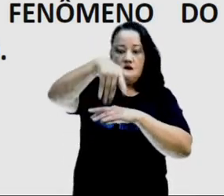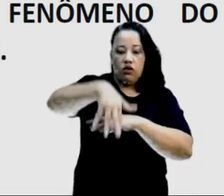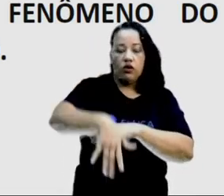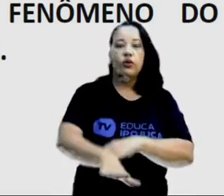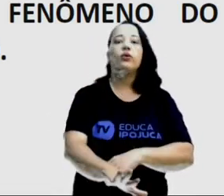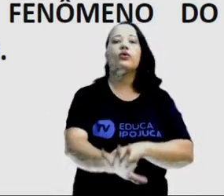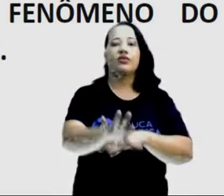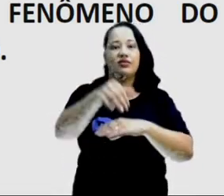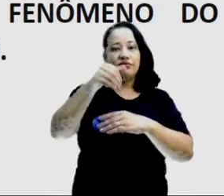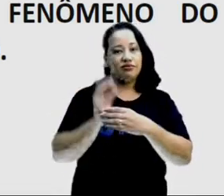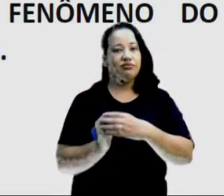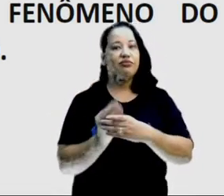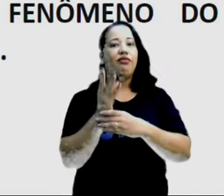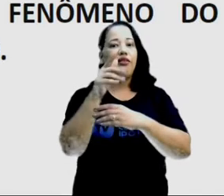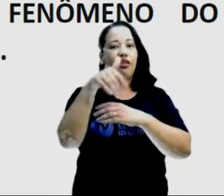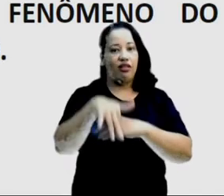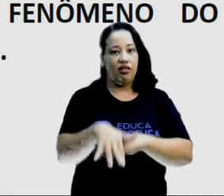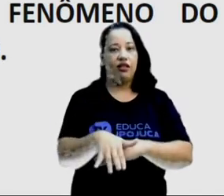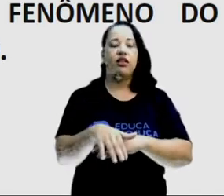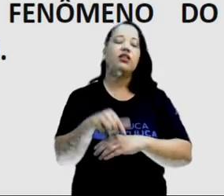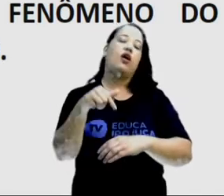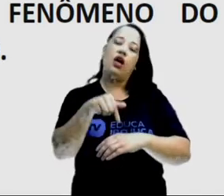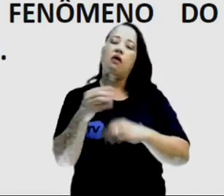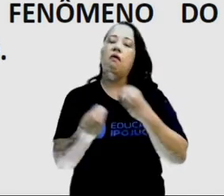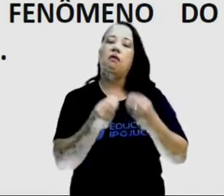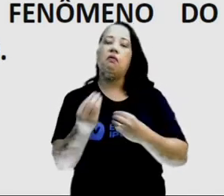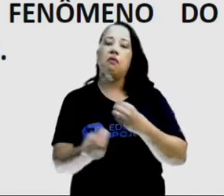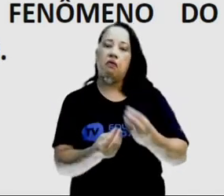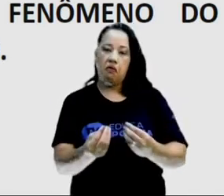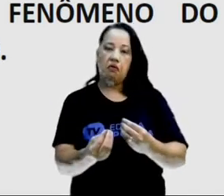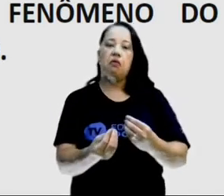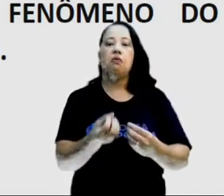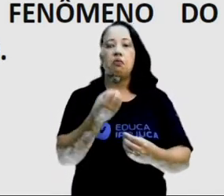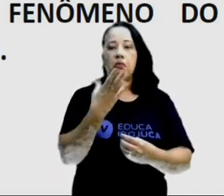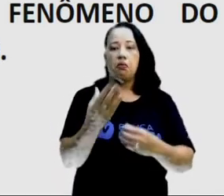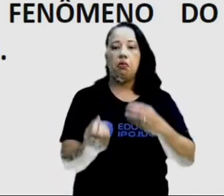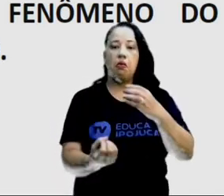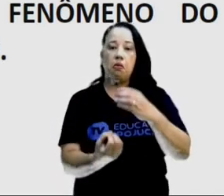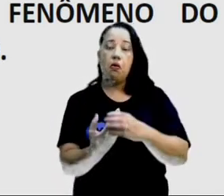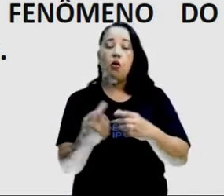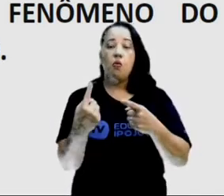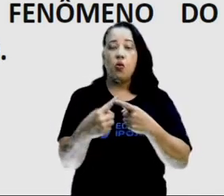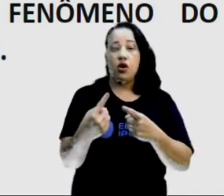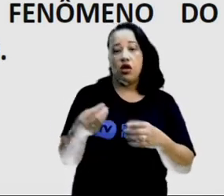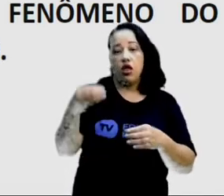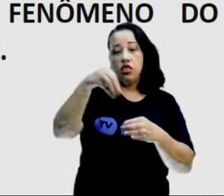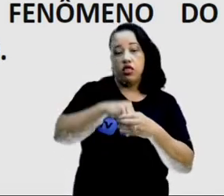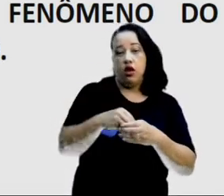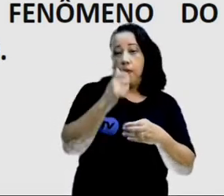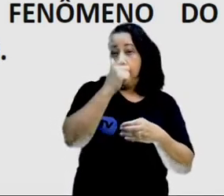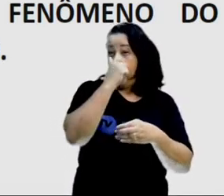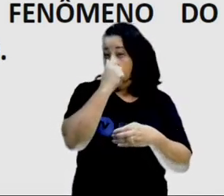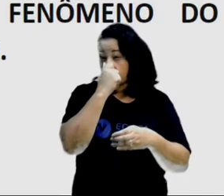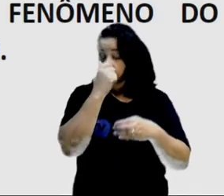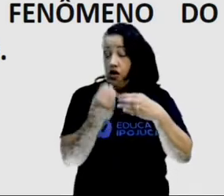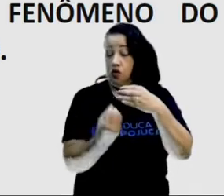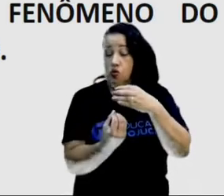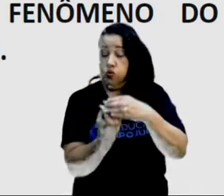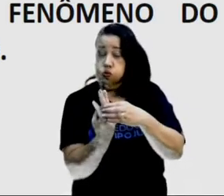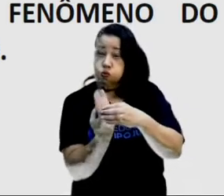Os vulcões funcionam como uma válvula de escape da pressão que existe dentro do nosso planeta.